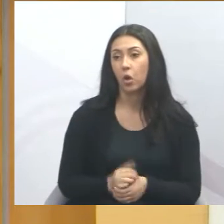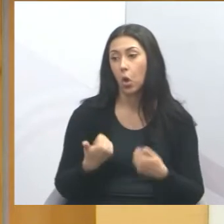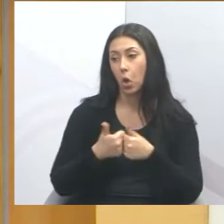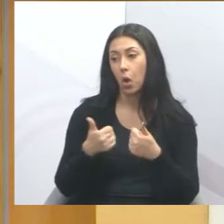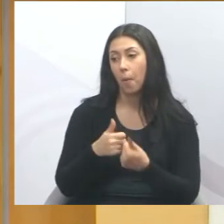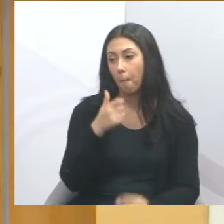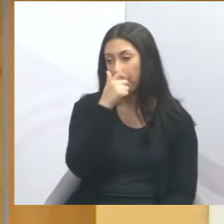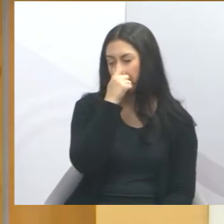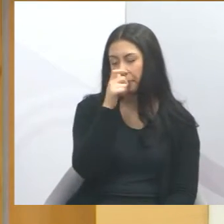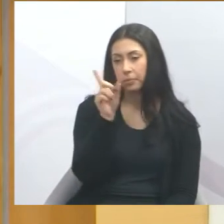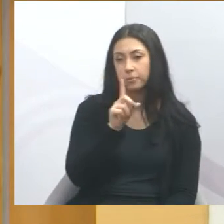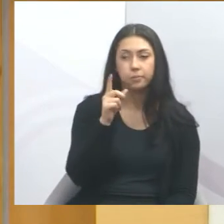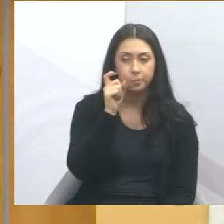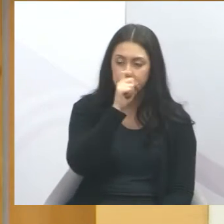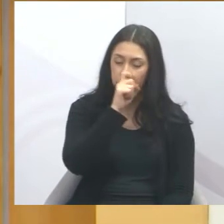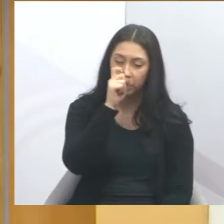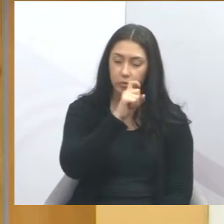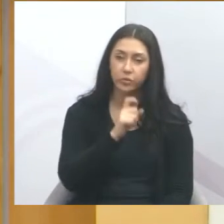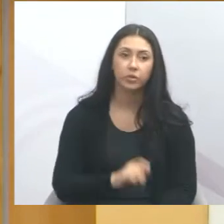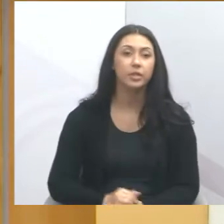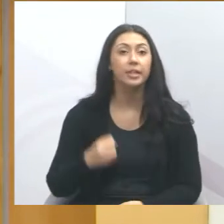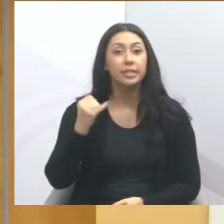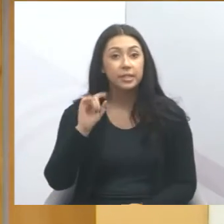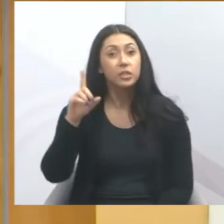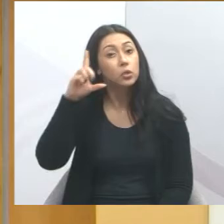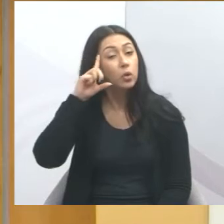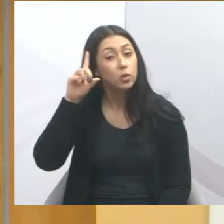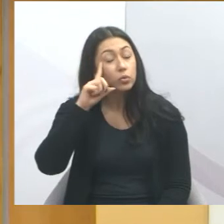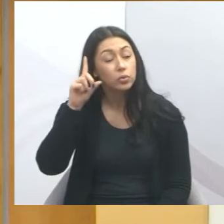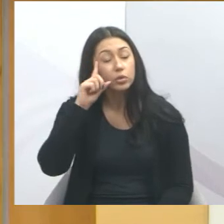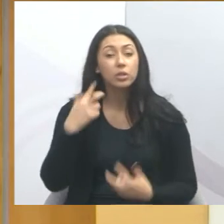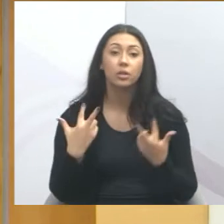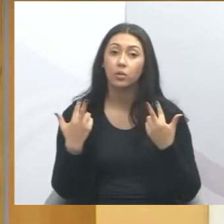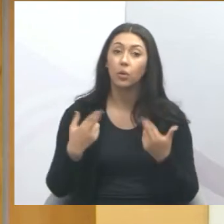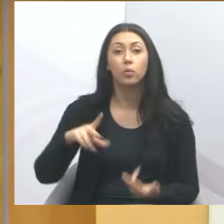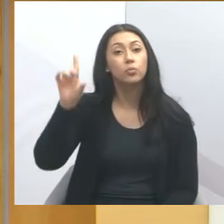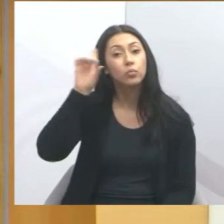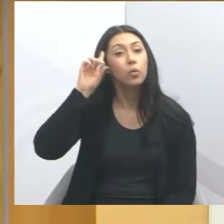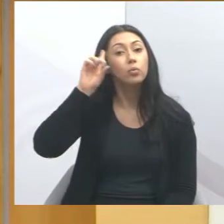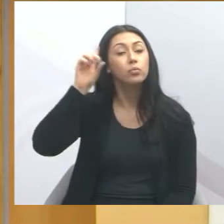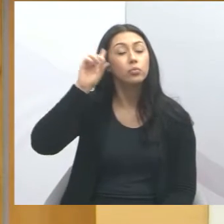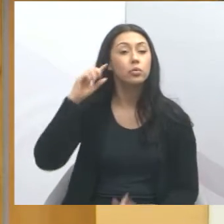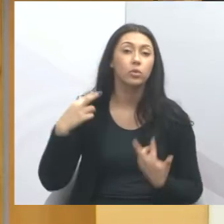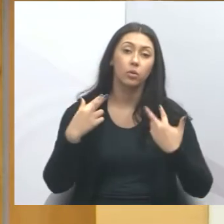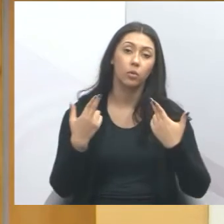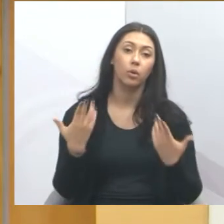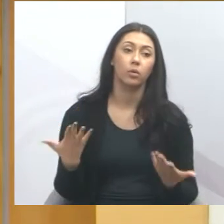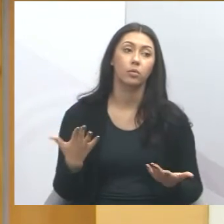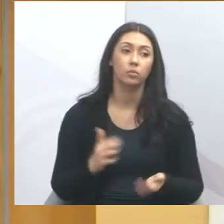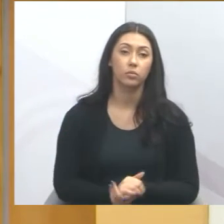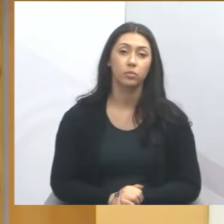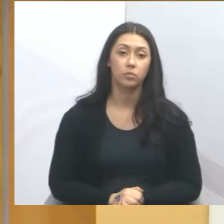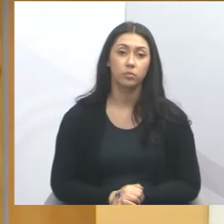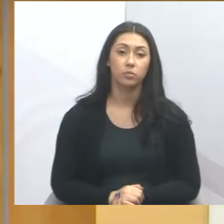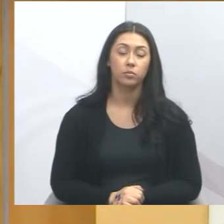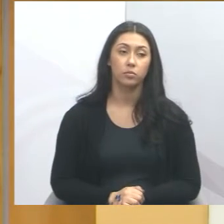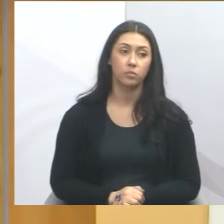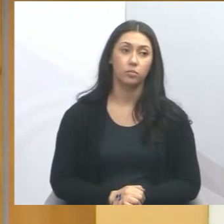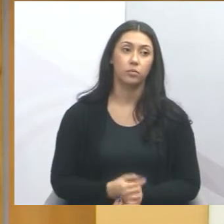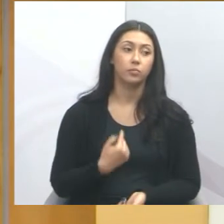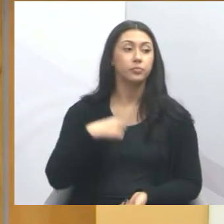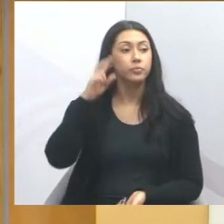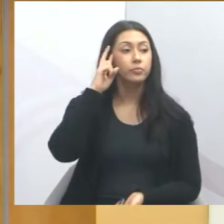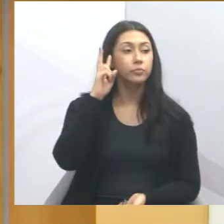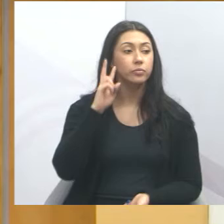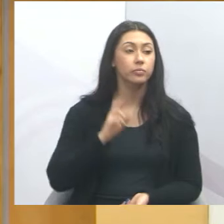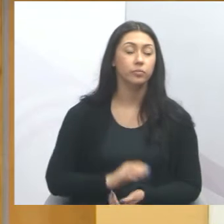não está superlotado? Que ele enfrenta isso todo dia, vereador Valmir, todo dia. Foi como o senhor falou aqui, eu me lembro bem no